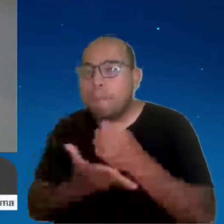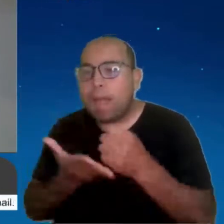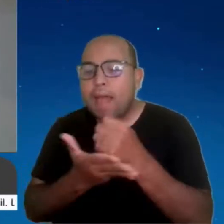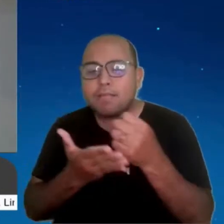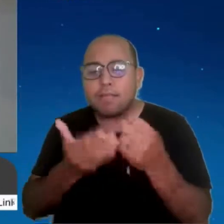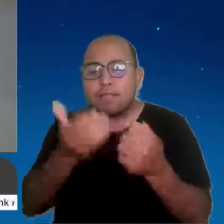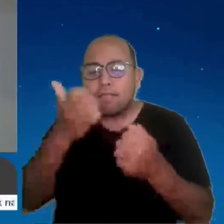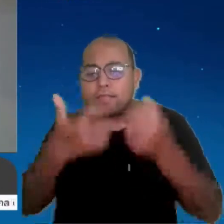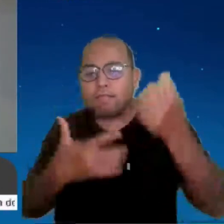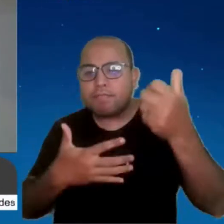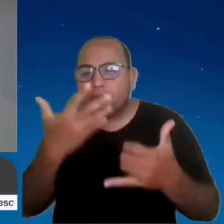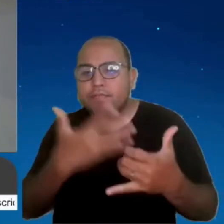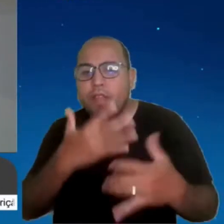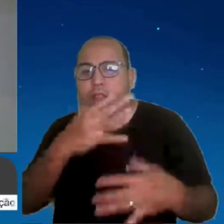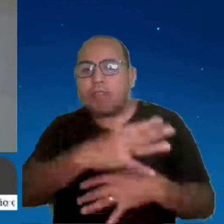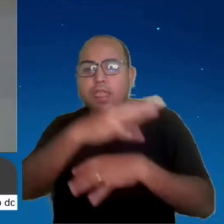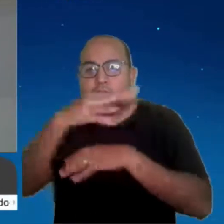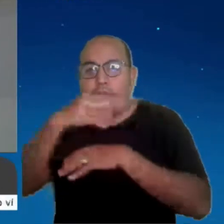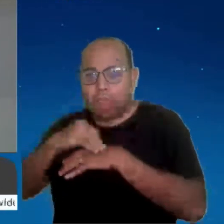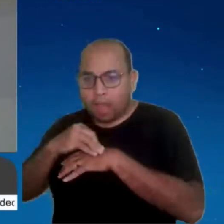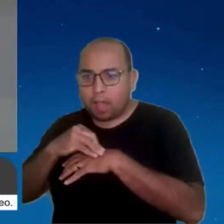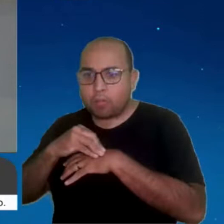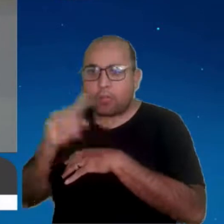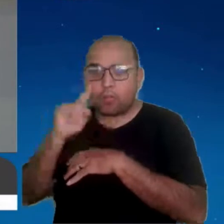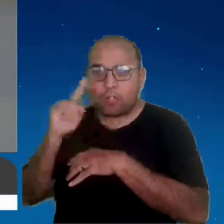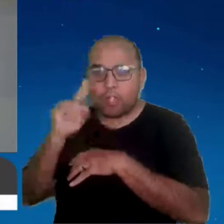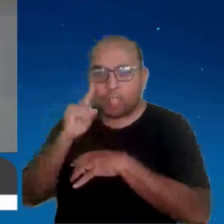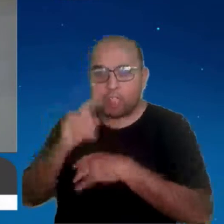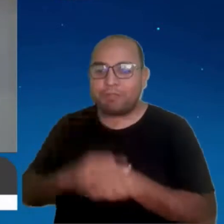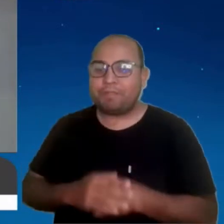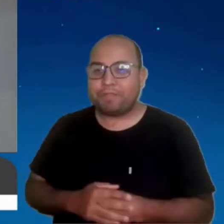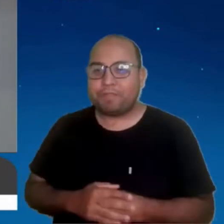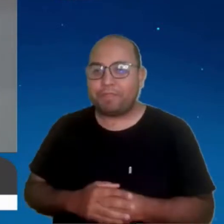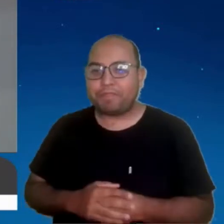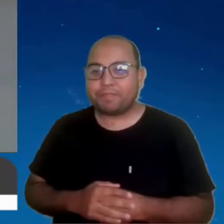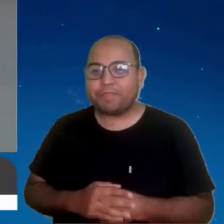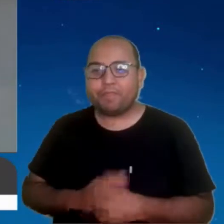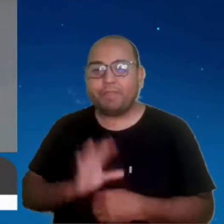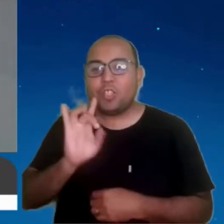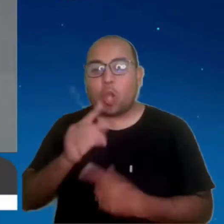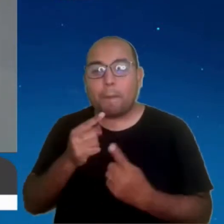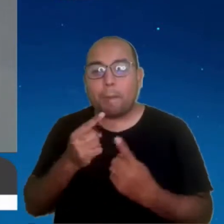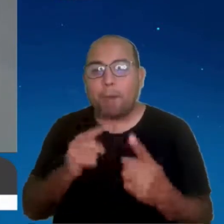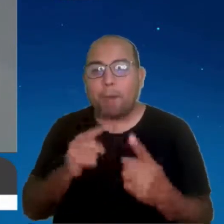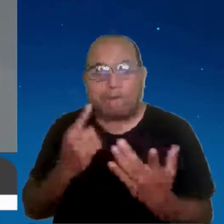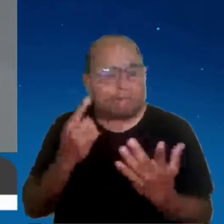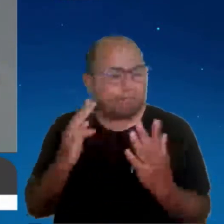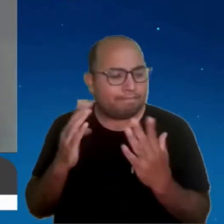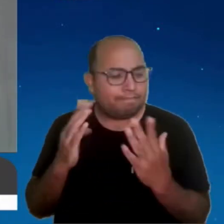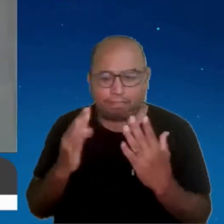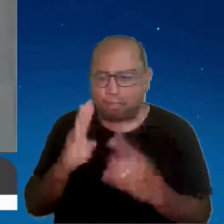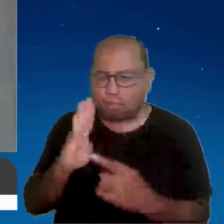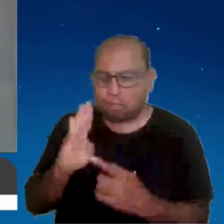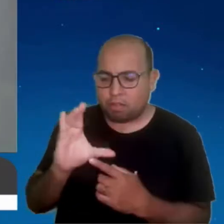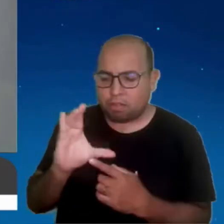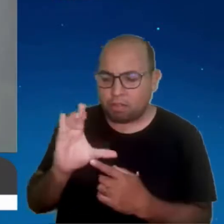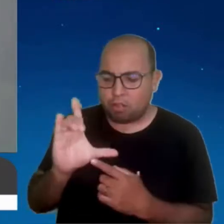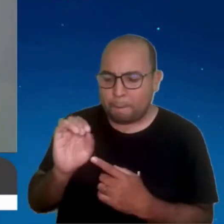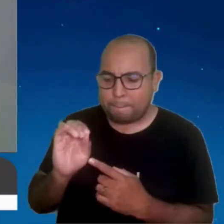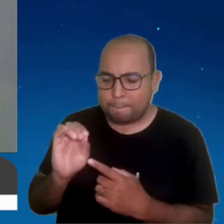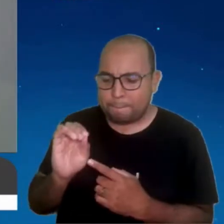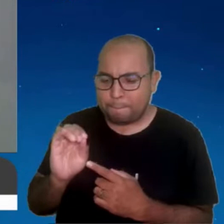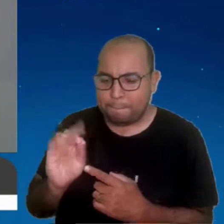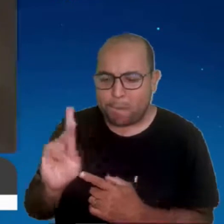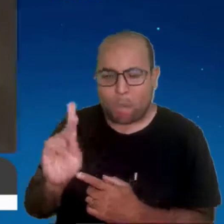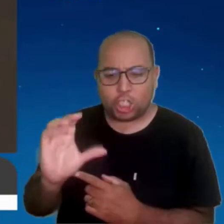para vocês no dia a dia. Então, acho que essa é a provocação aqui. Então, não se assustem. Ah, não sei o que é blockchain, eu não sei o que é NFT, eu preciso estudar, fazer um